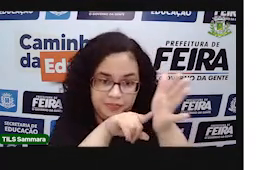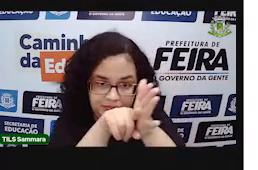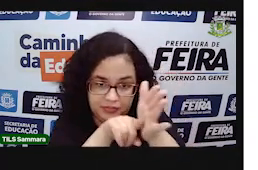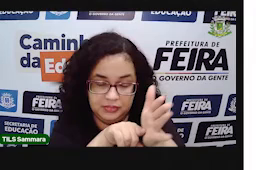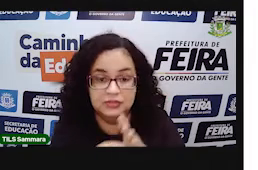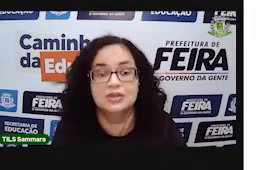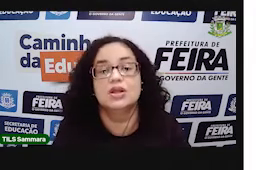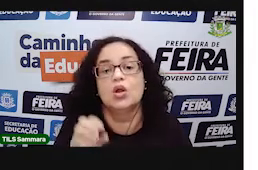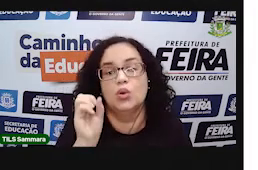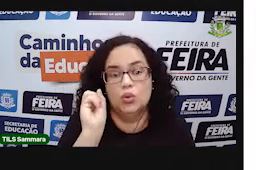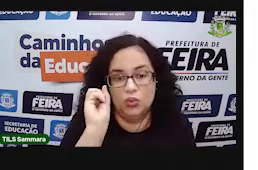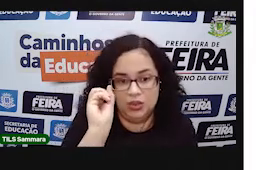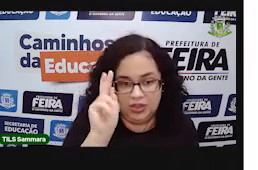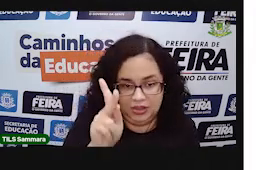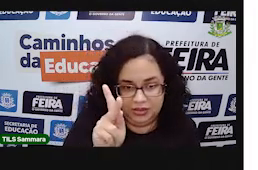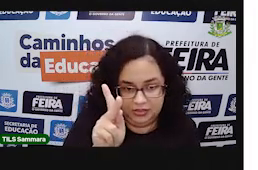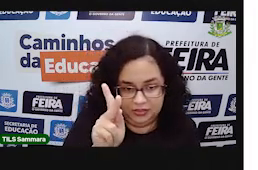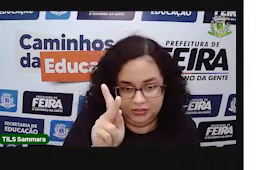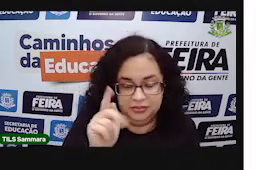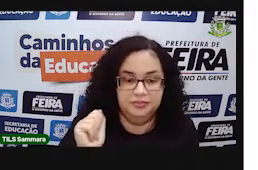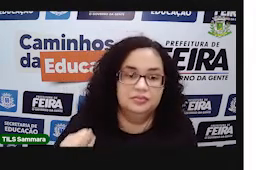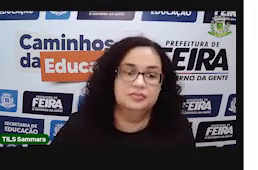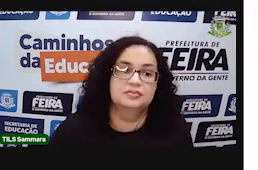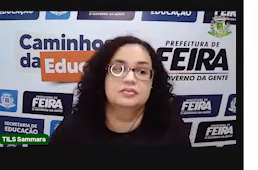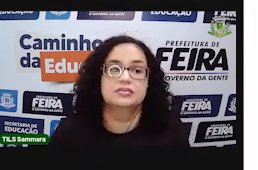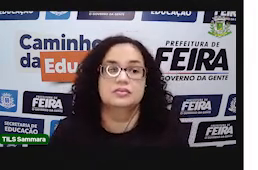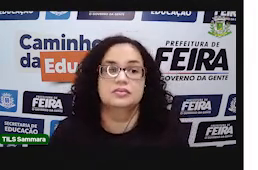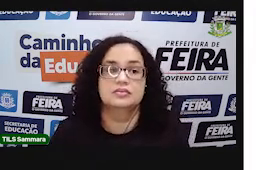que você conseguir pesquisar. Tá bom?